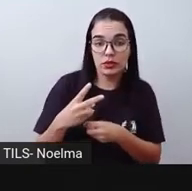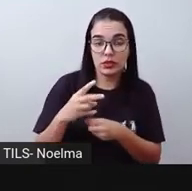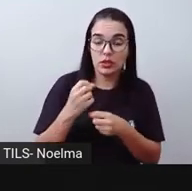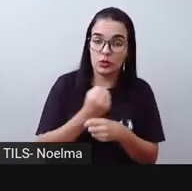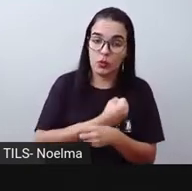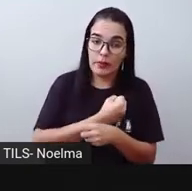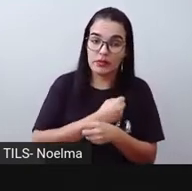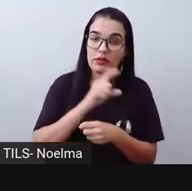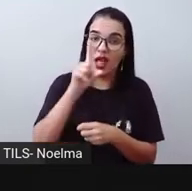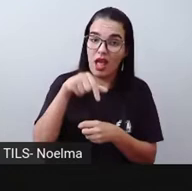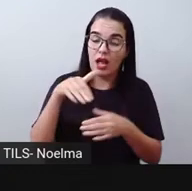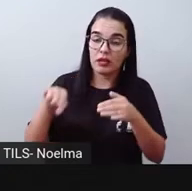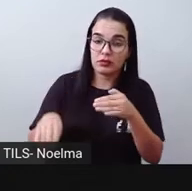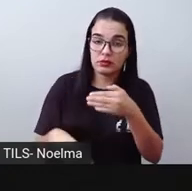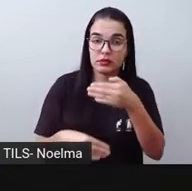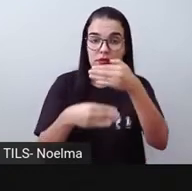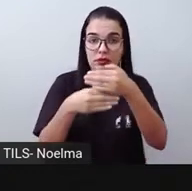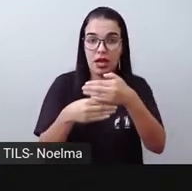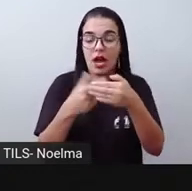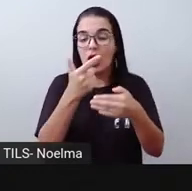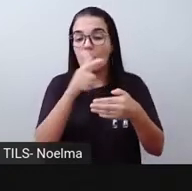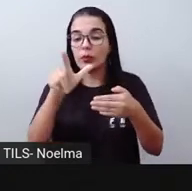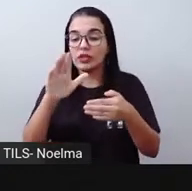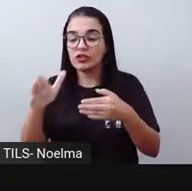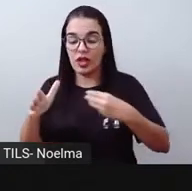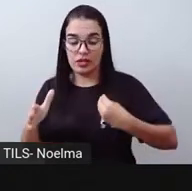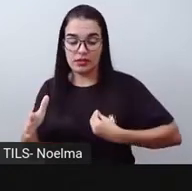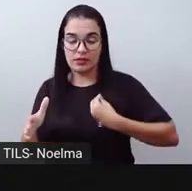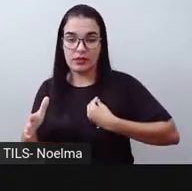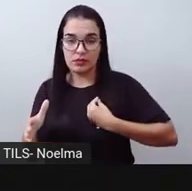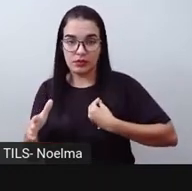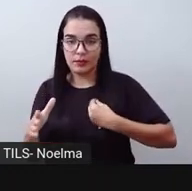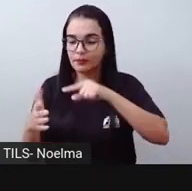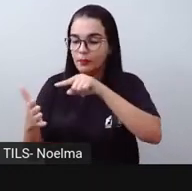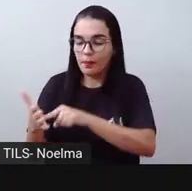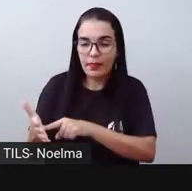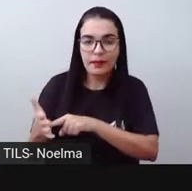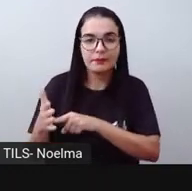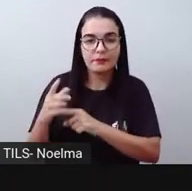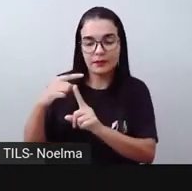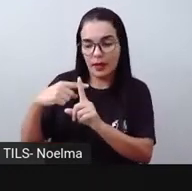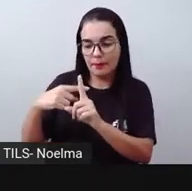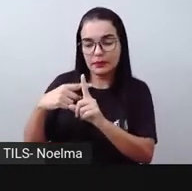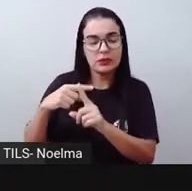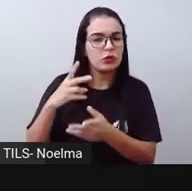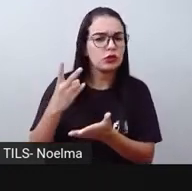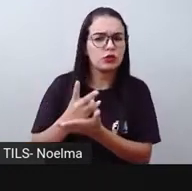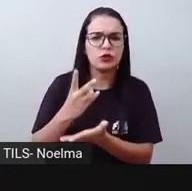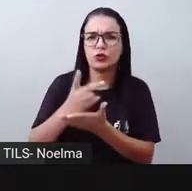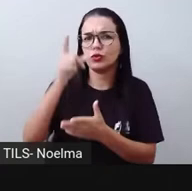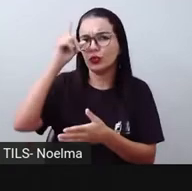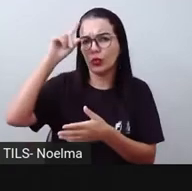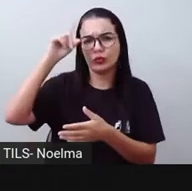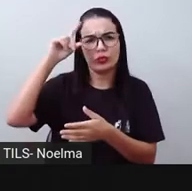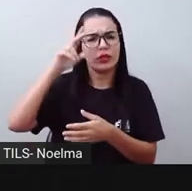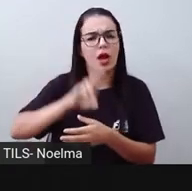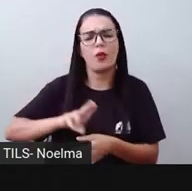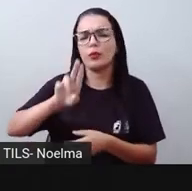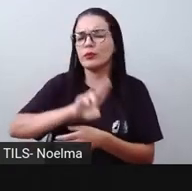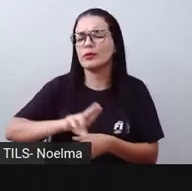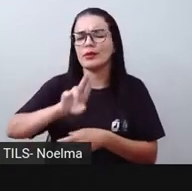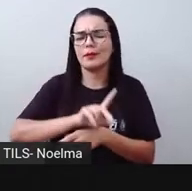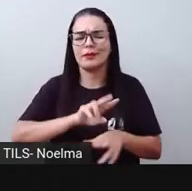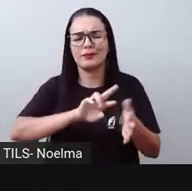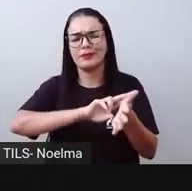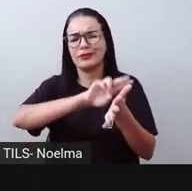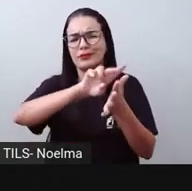outra já existente. Então, a adição, ela existe no nosso dia a dia e nós utilizamos de diversas